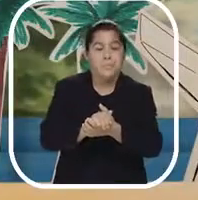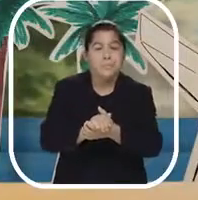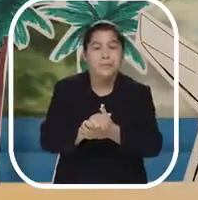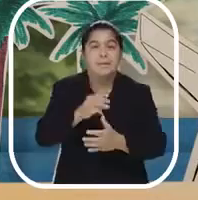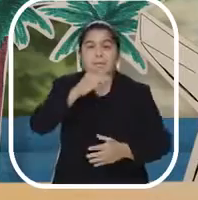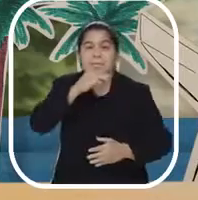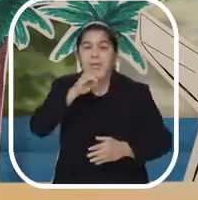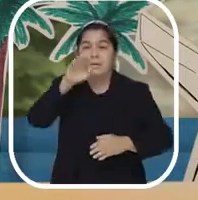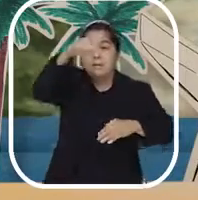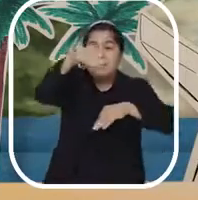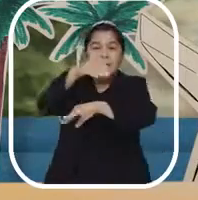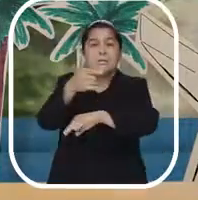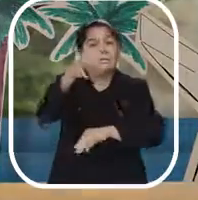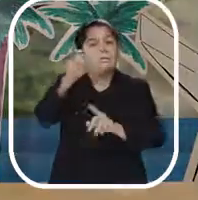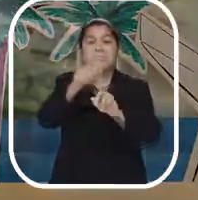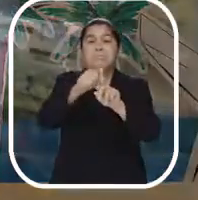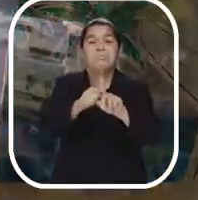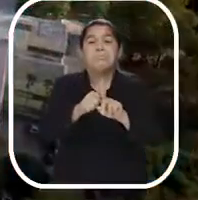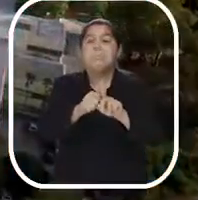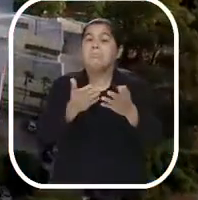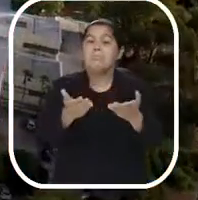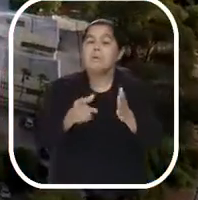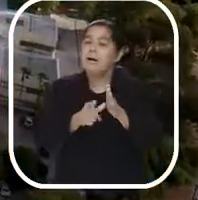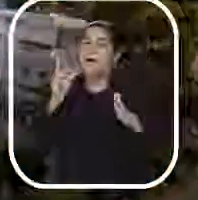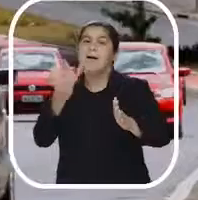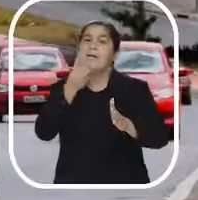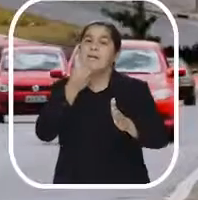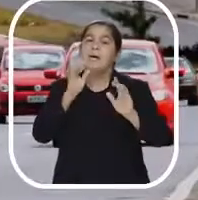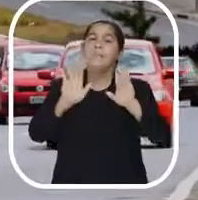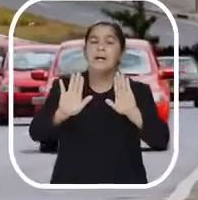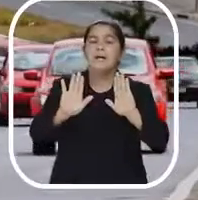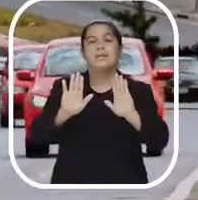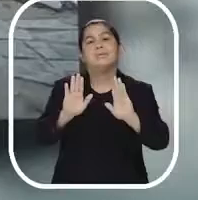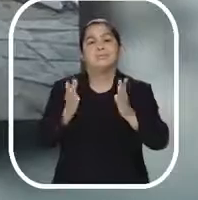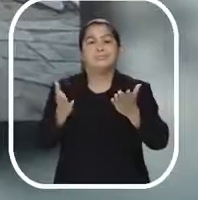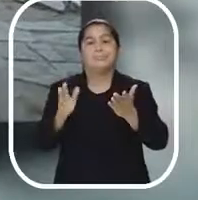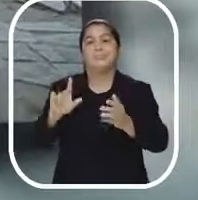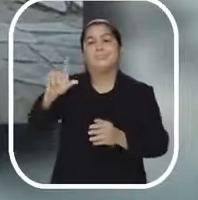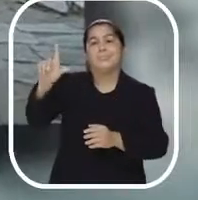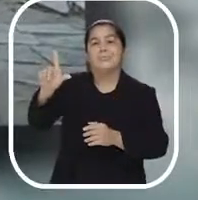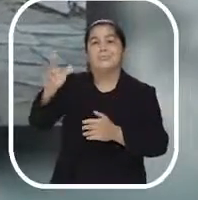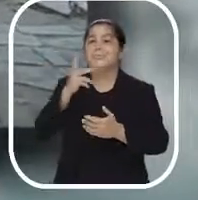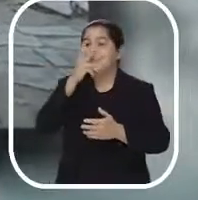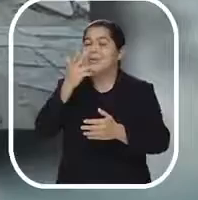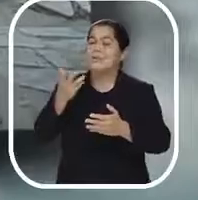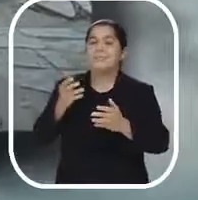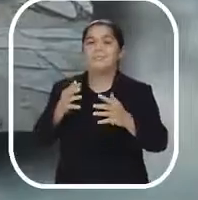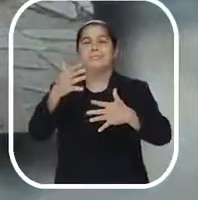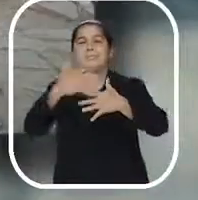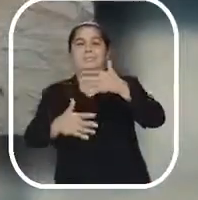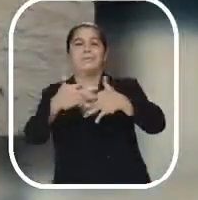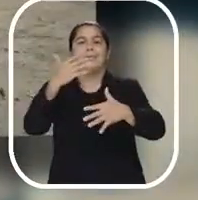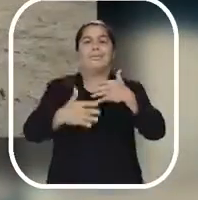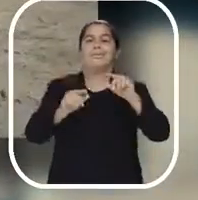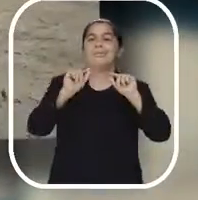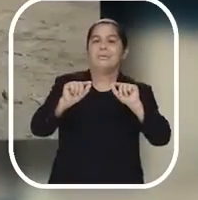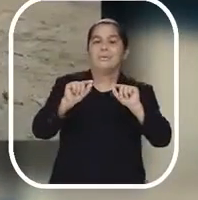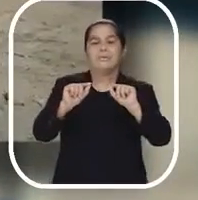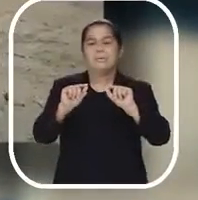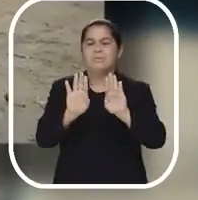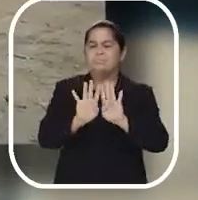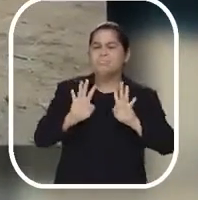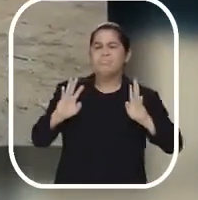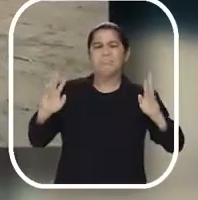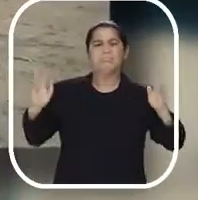O Trevo das Mangabeiras nós construímos em 10 meses. E não fizemos antes, porque infelizmente a atual administração tentou impedir, inclusive